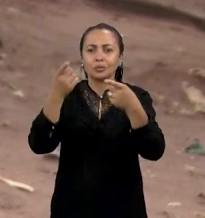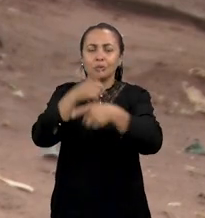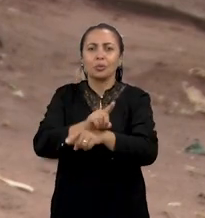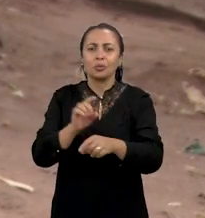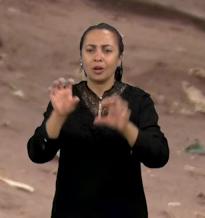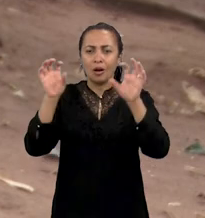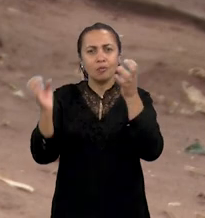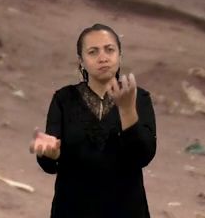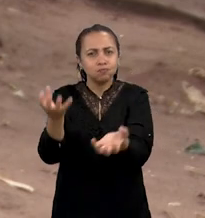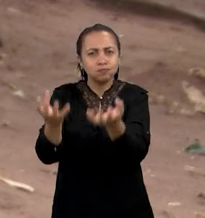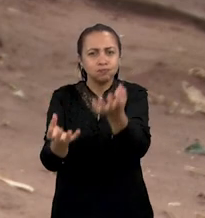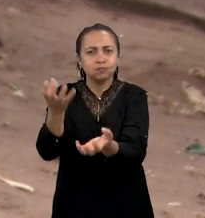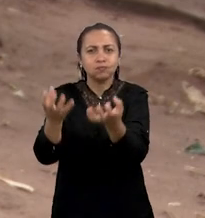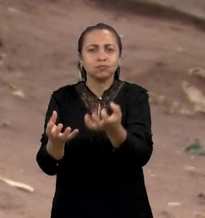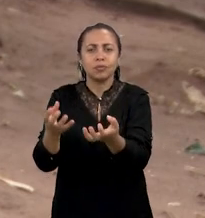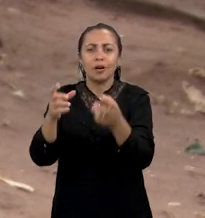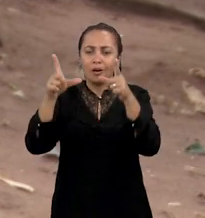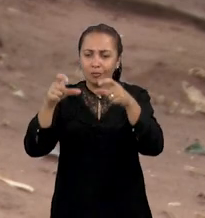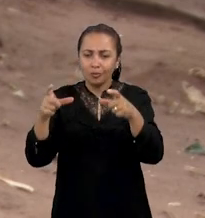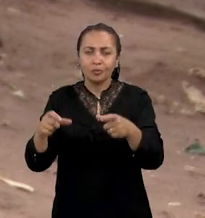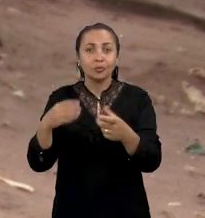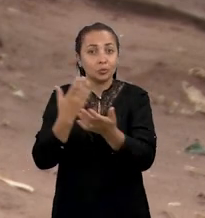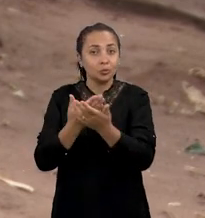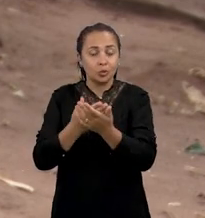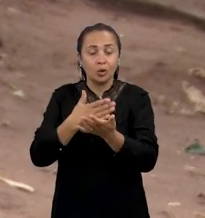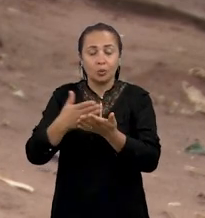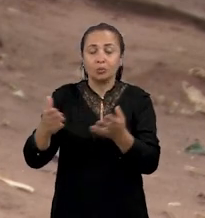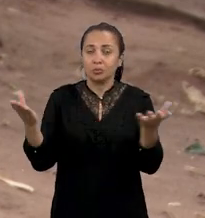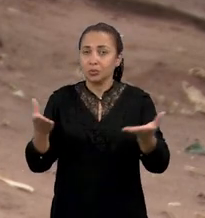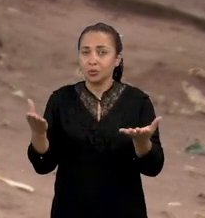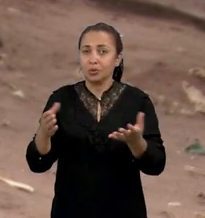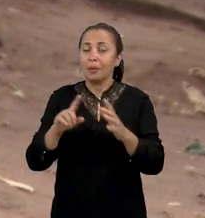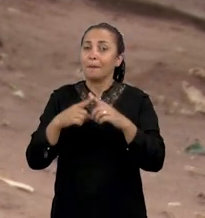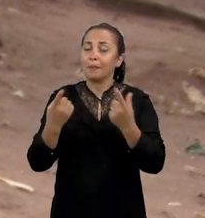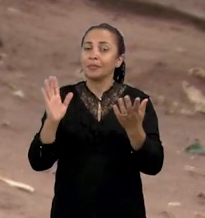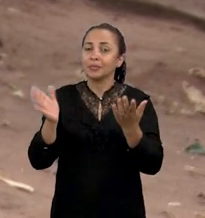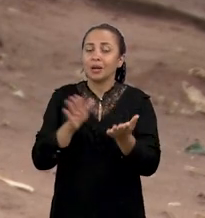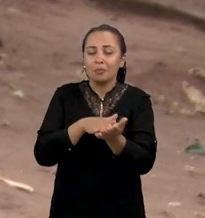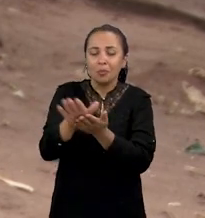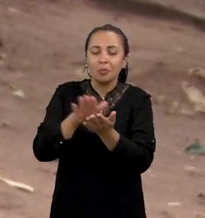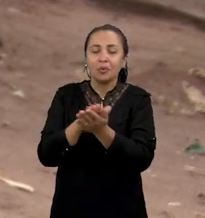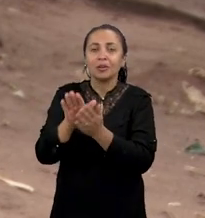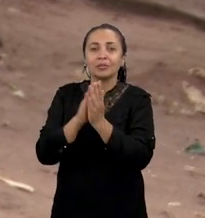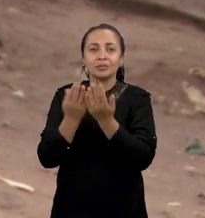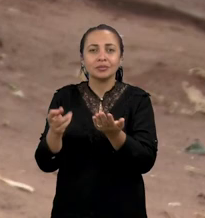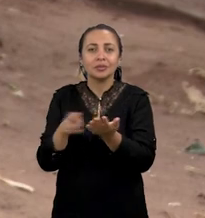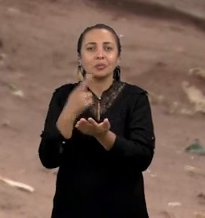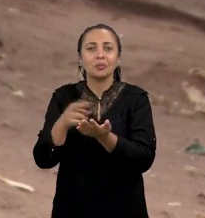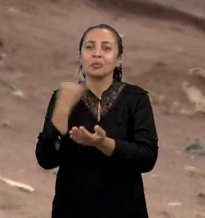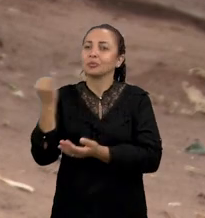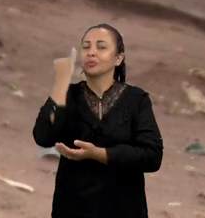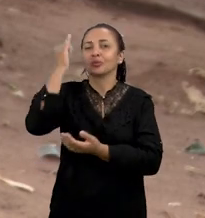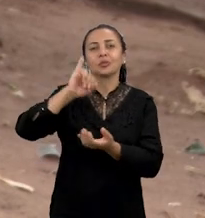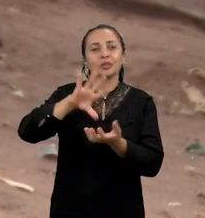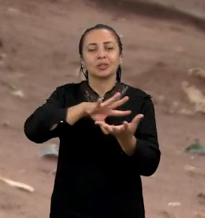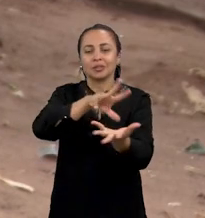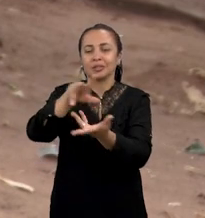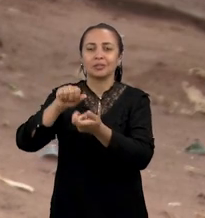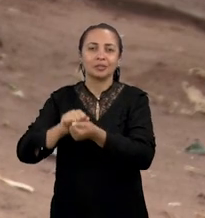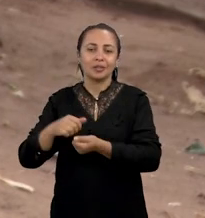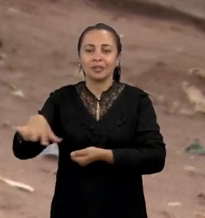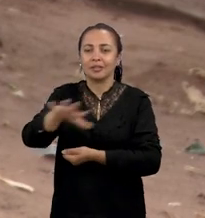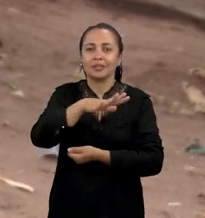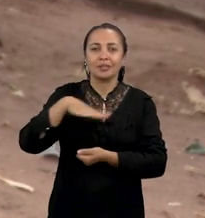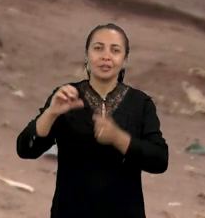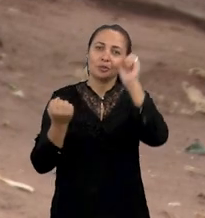de imagens. O estudo ainda está na fase inicial, mas já foi publicado em uma das mais importantes revistas internacionais